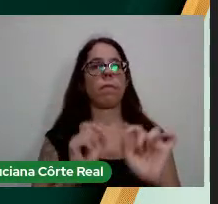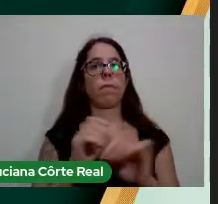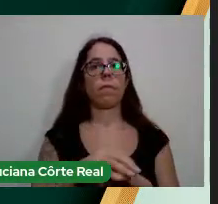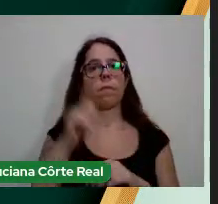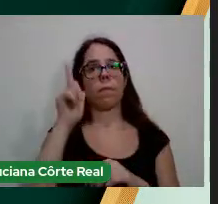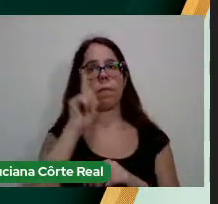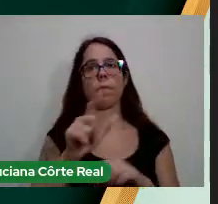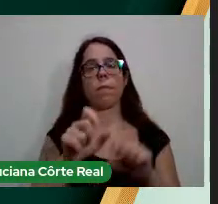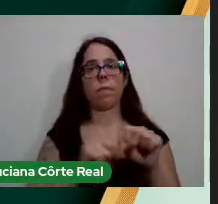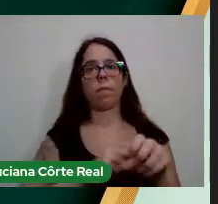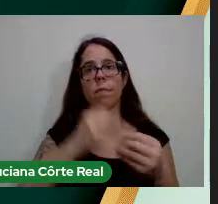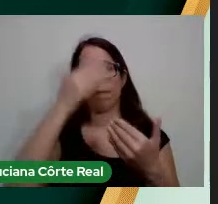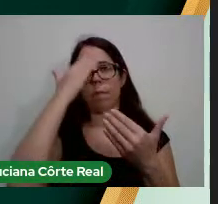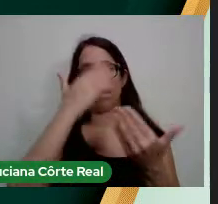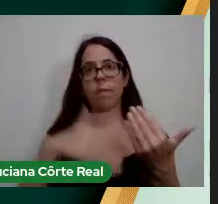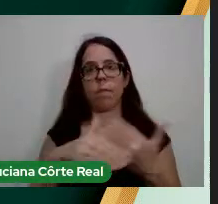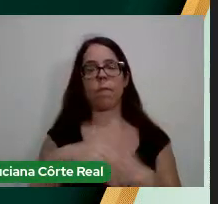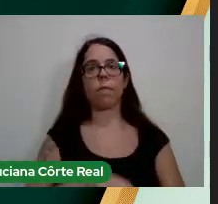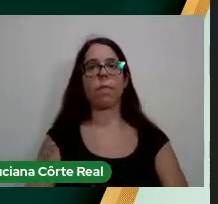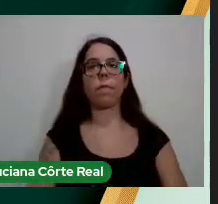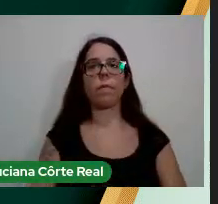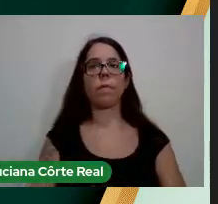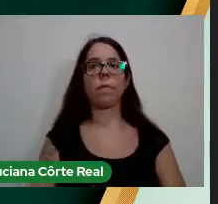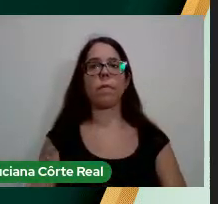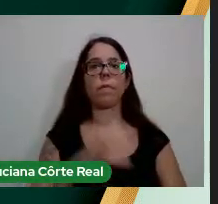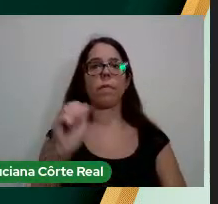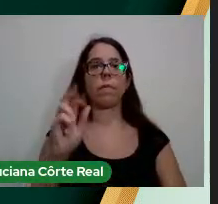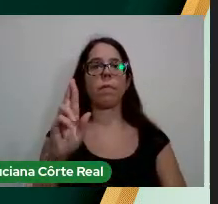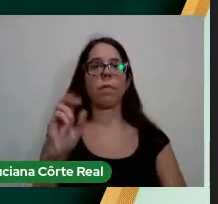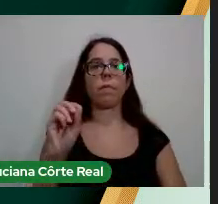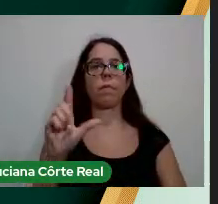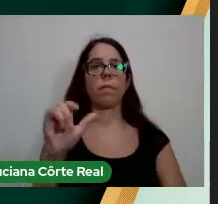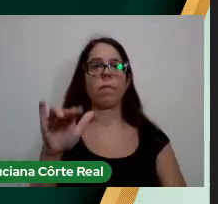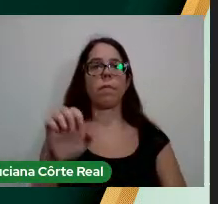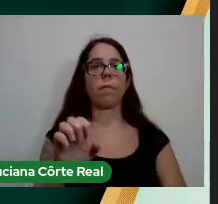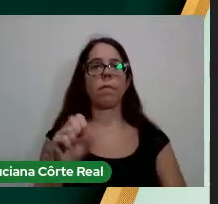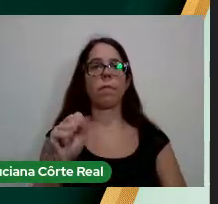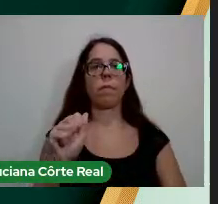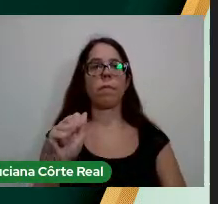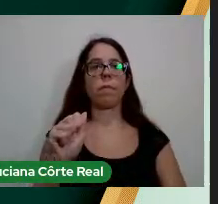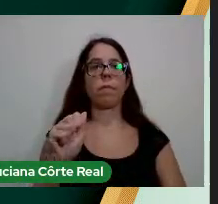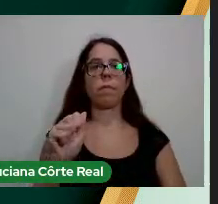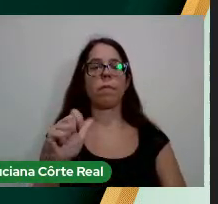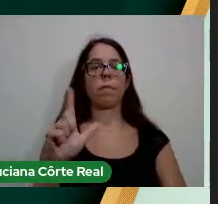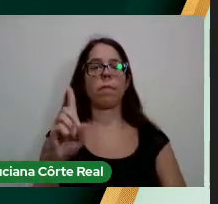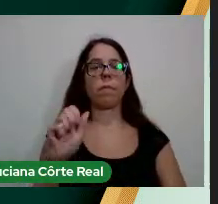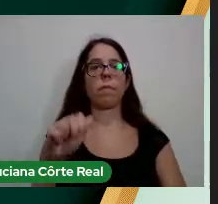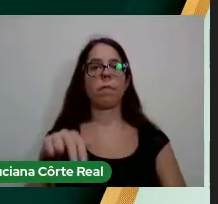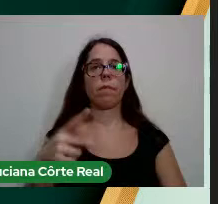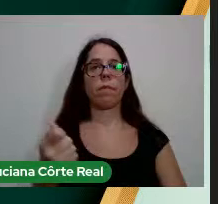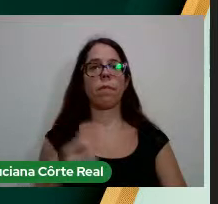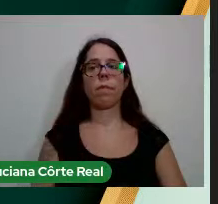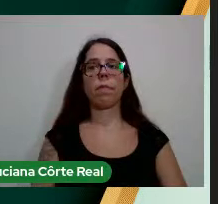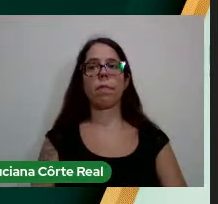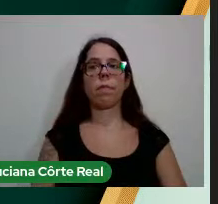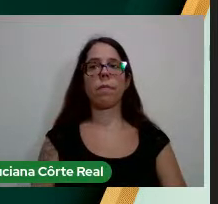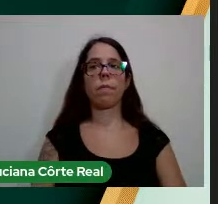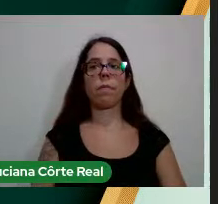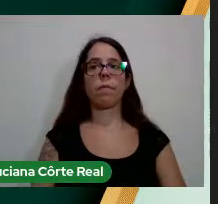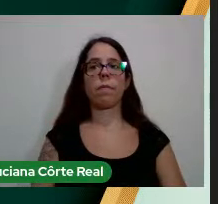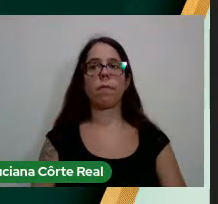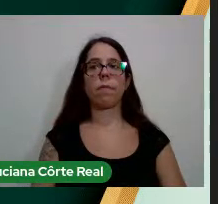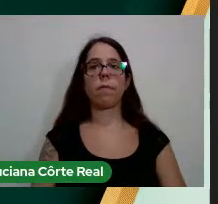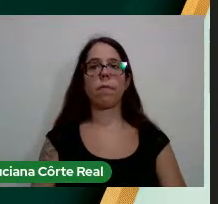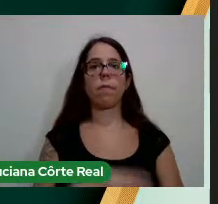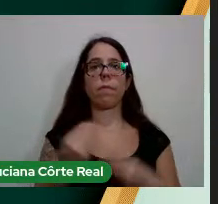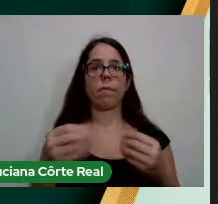obrigada por tudo Caroline Saldanha Campos Caroline Saldanha Campos